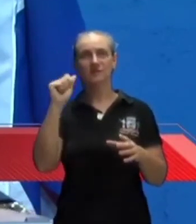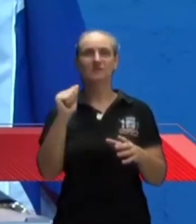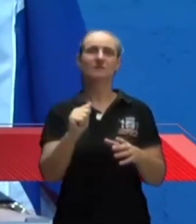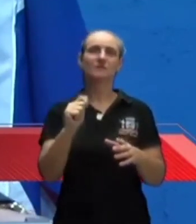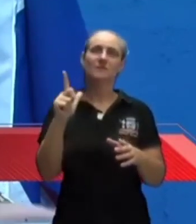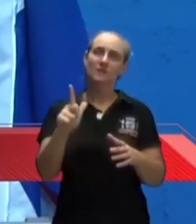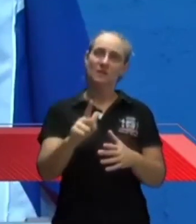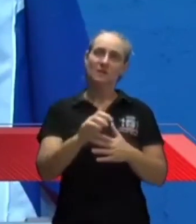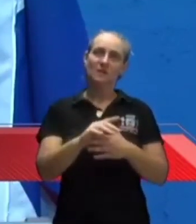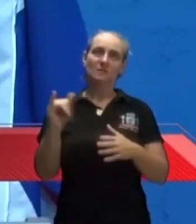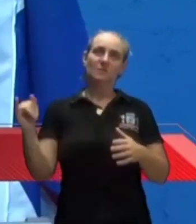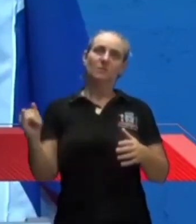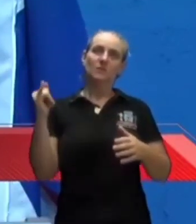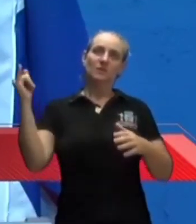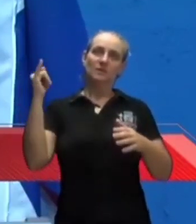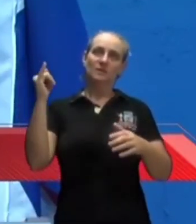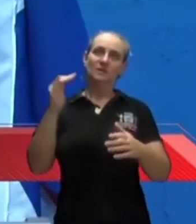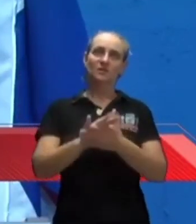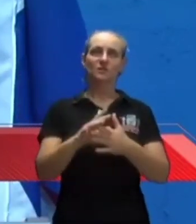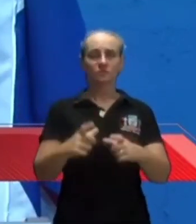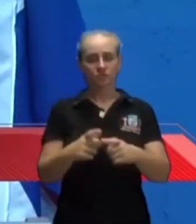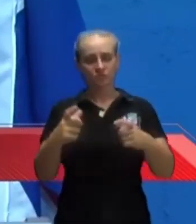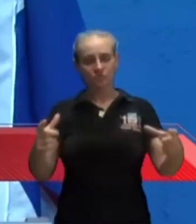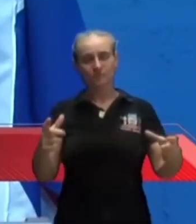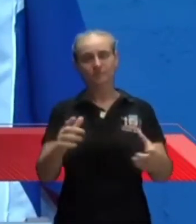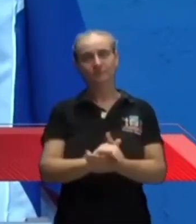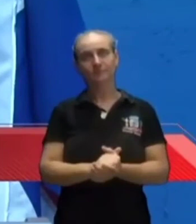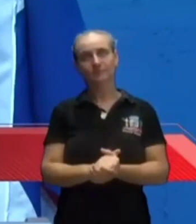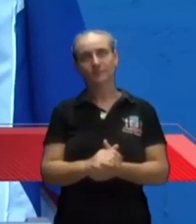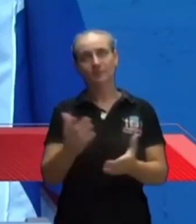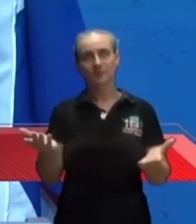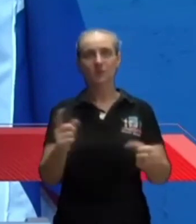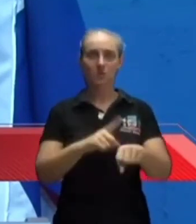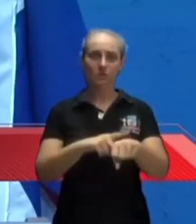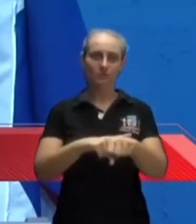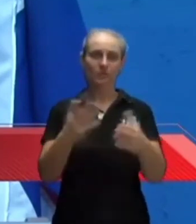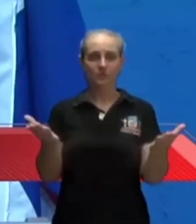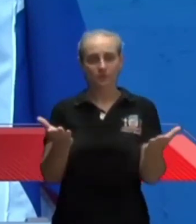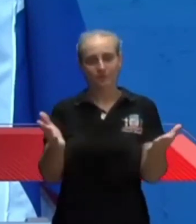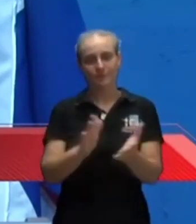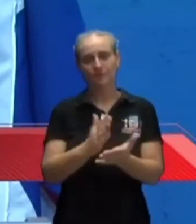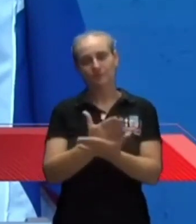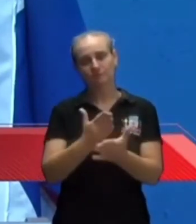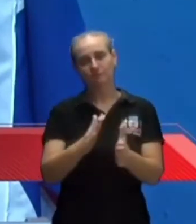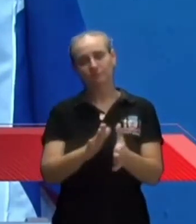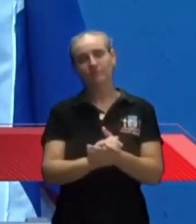mercados. Então é importante que tenha uma estrutura maior ali. Bom, senhor presidente, era o que eu tinha para o momento. Agradeço a oportunidade. oportunidade.